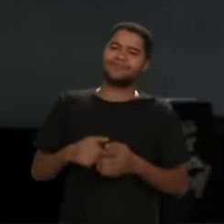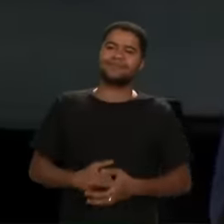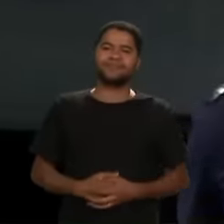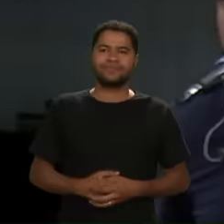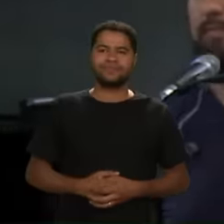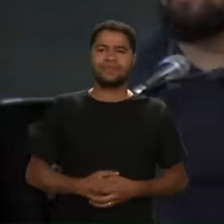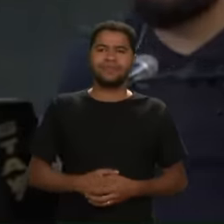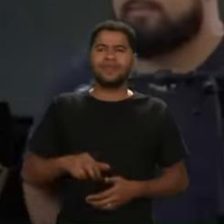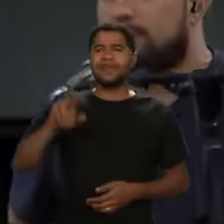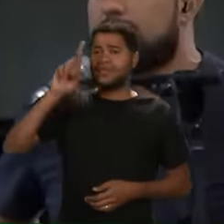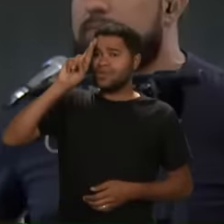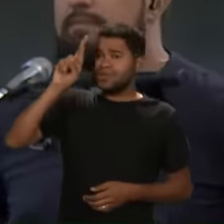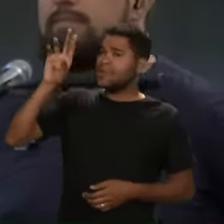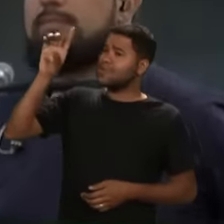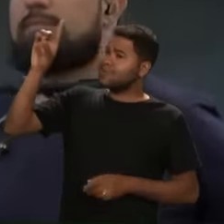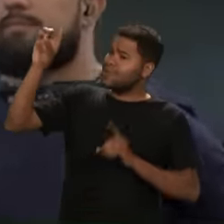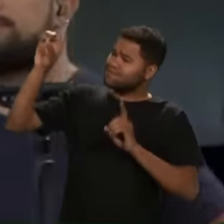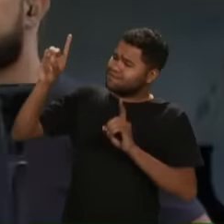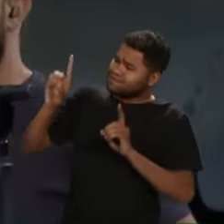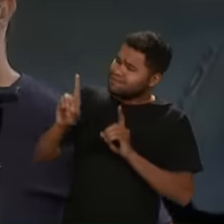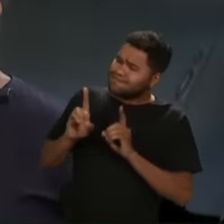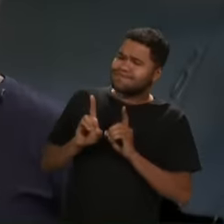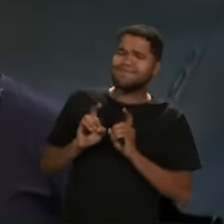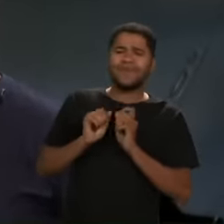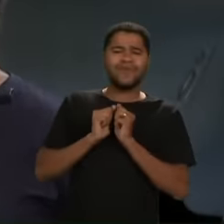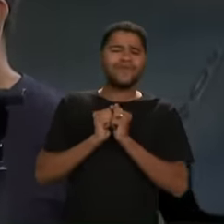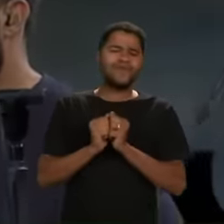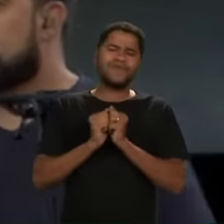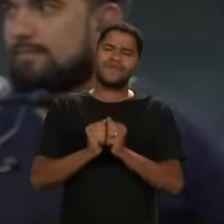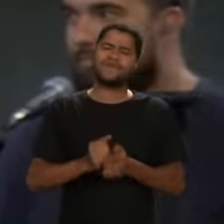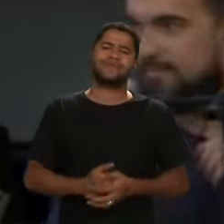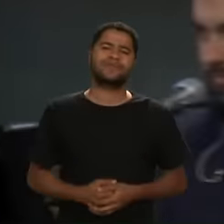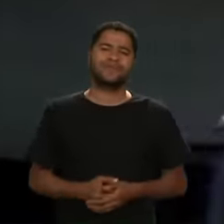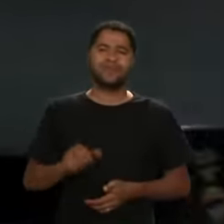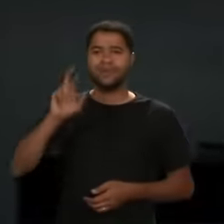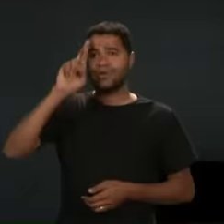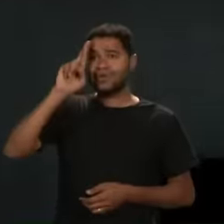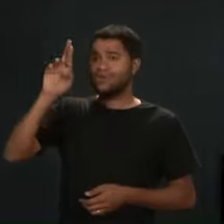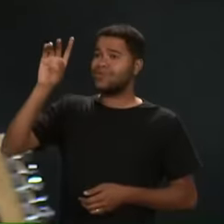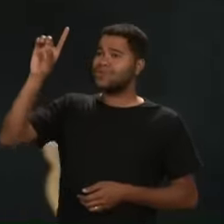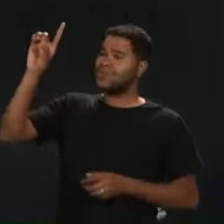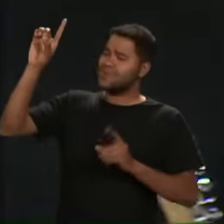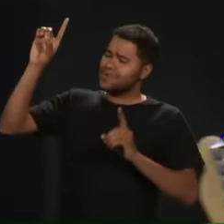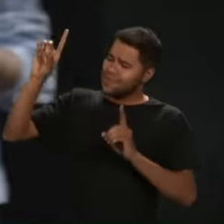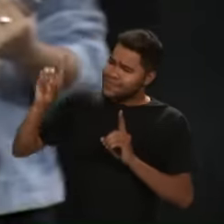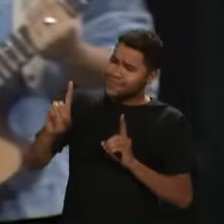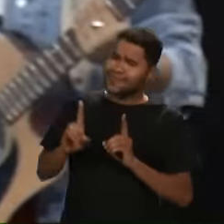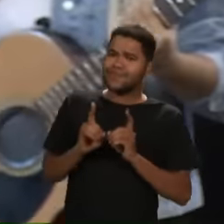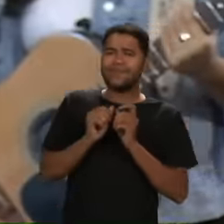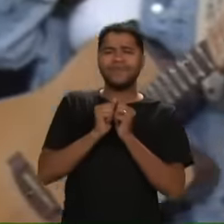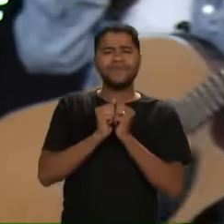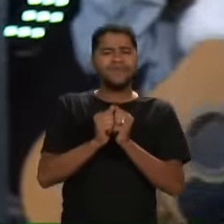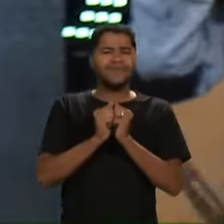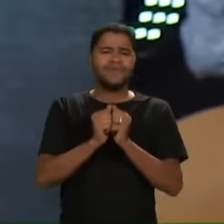O Senhor Está comigo O Senhor Está comigo